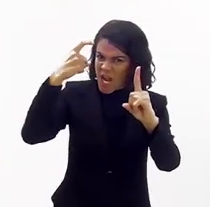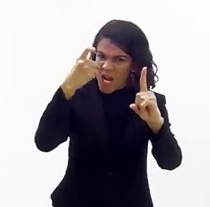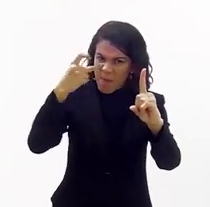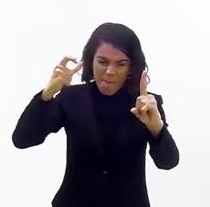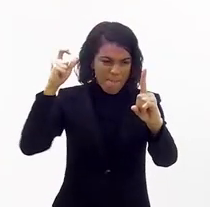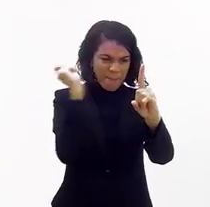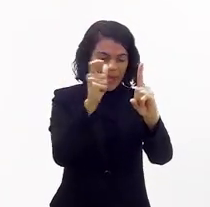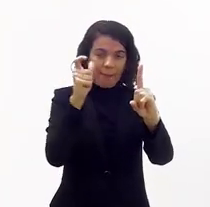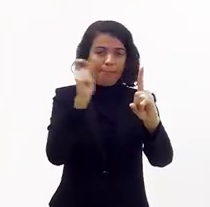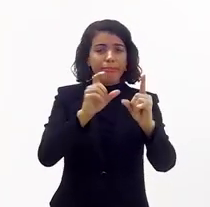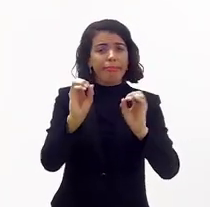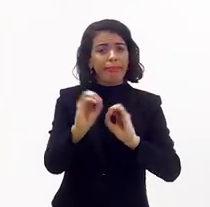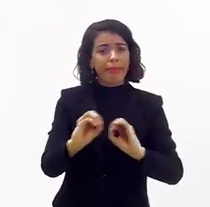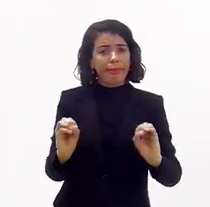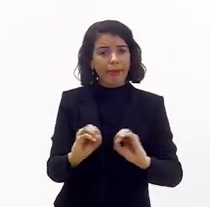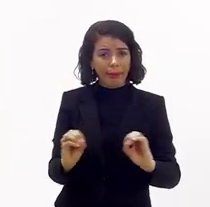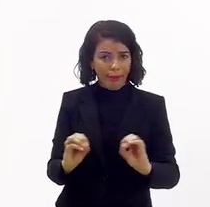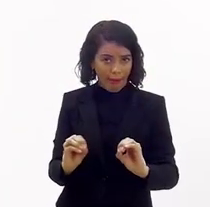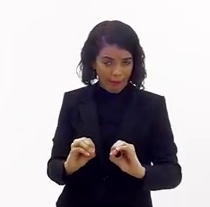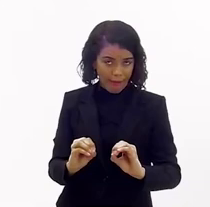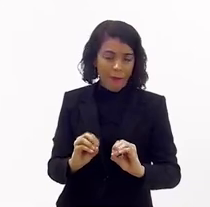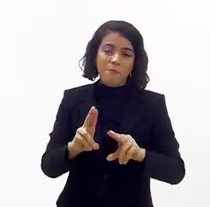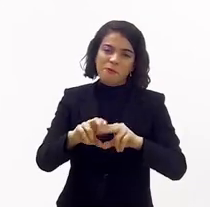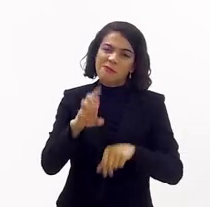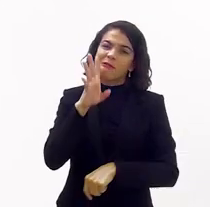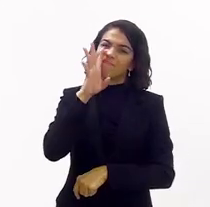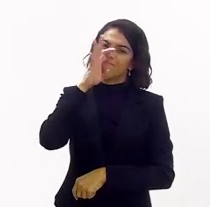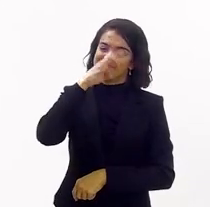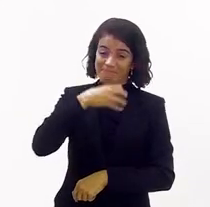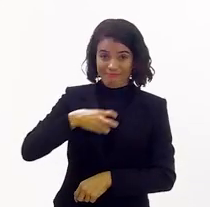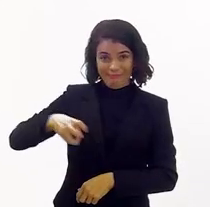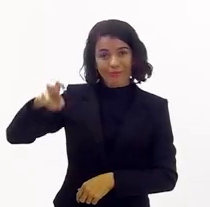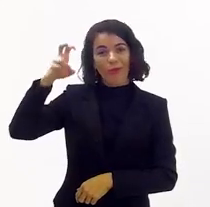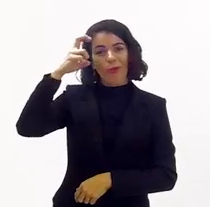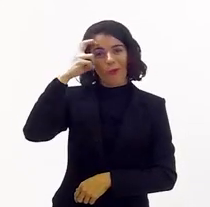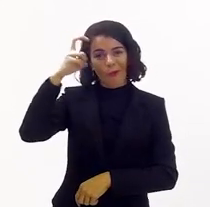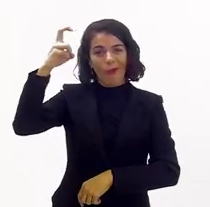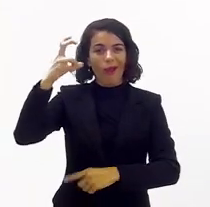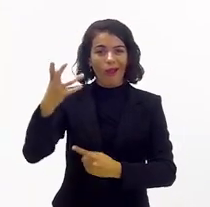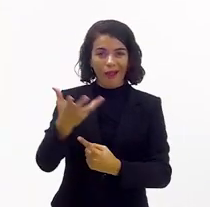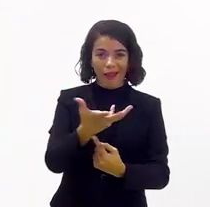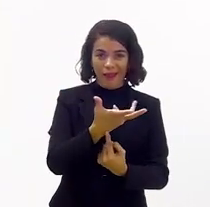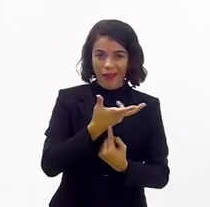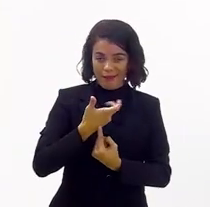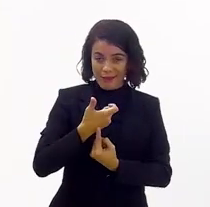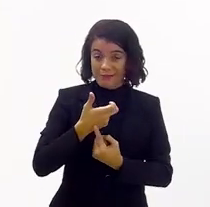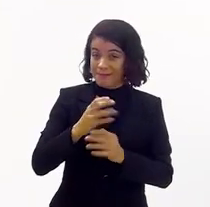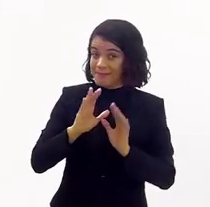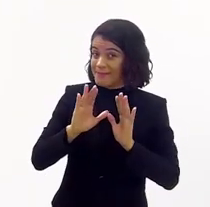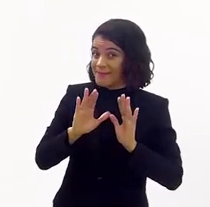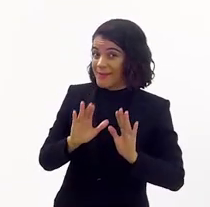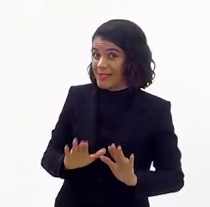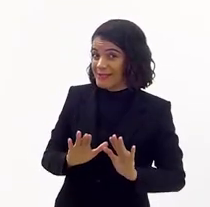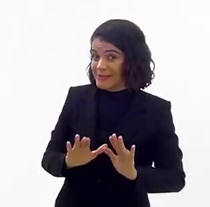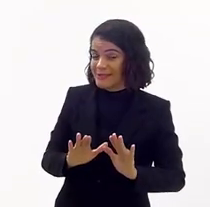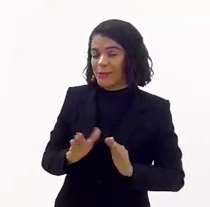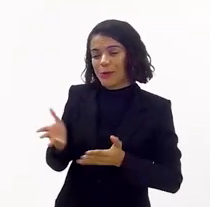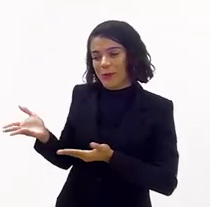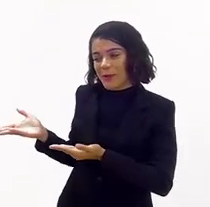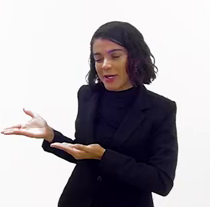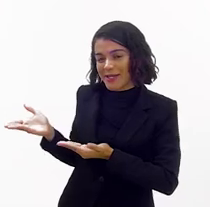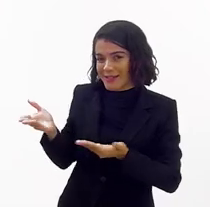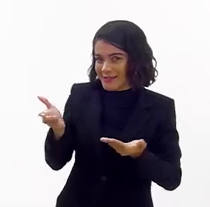ofender ninguém. Então, por isso que nós insistimos com a arte e com a cultura. Para isso,